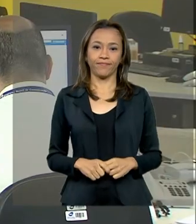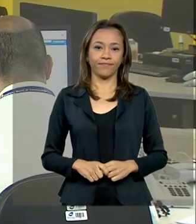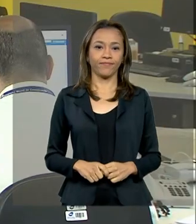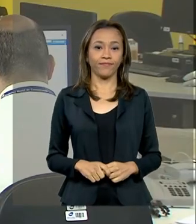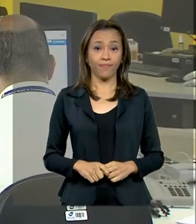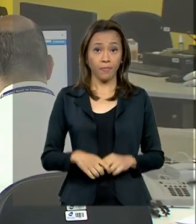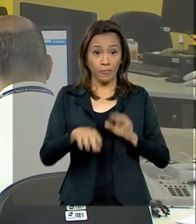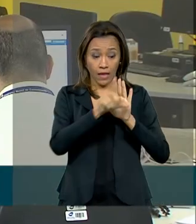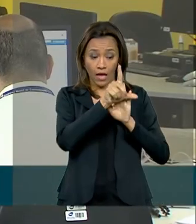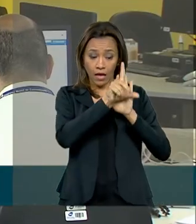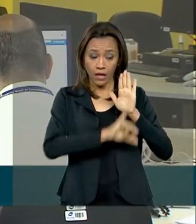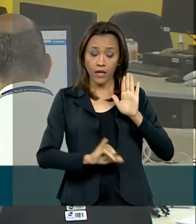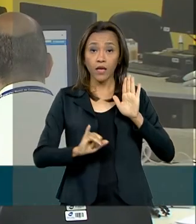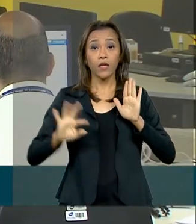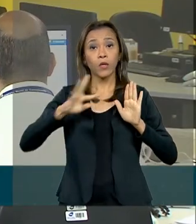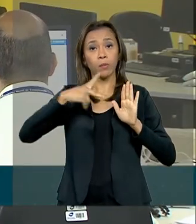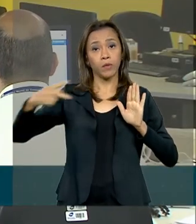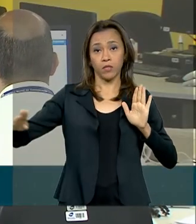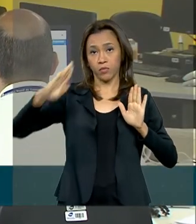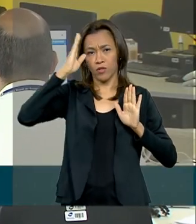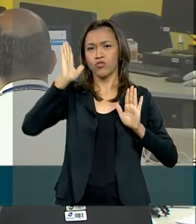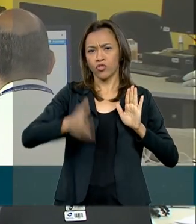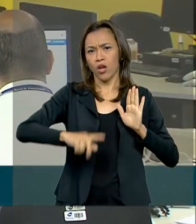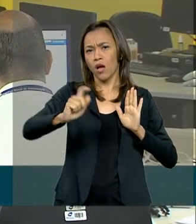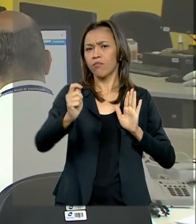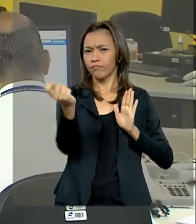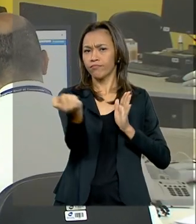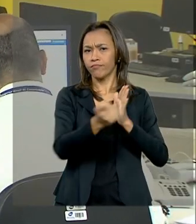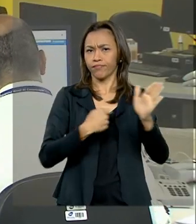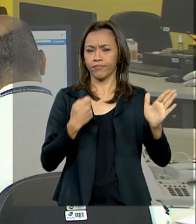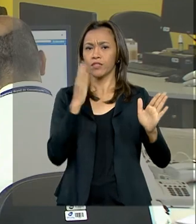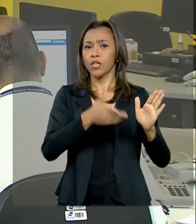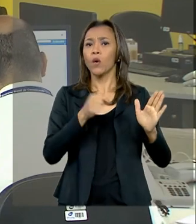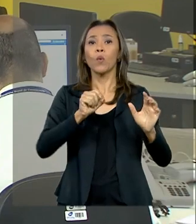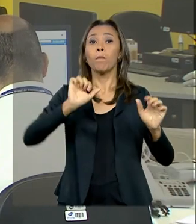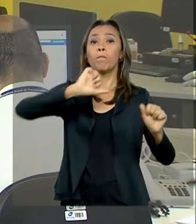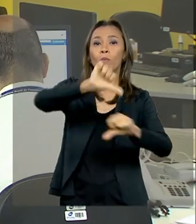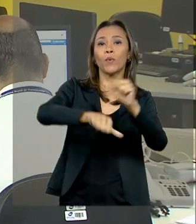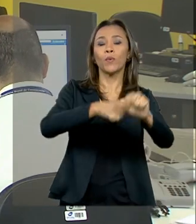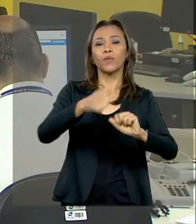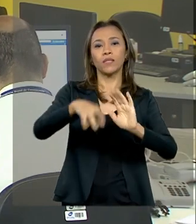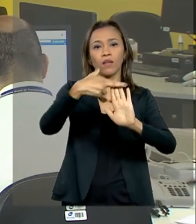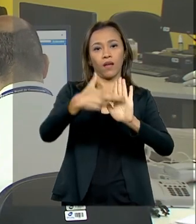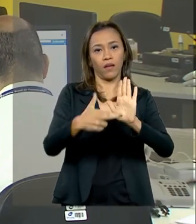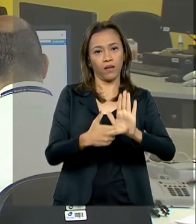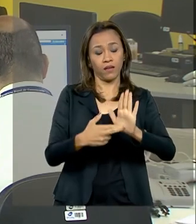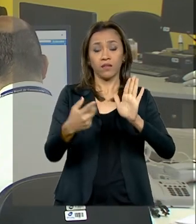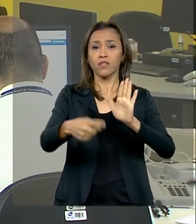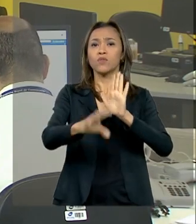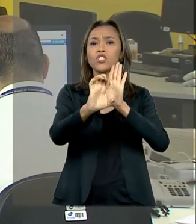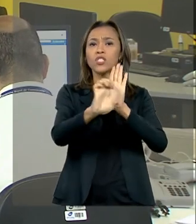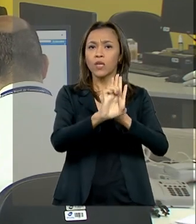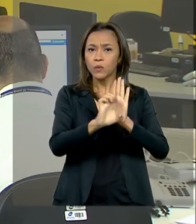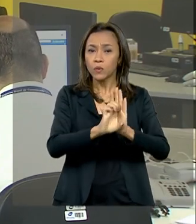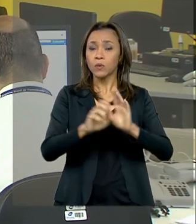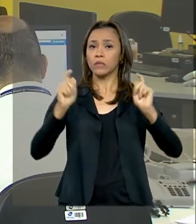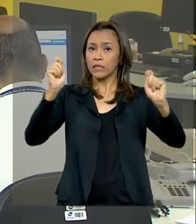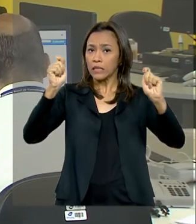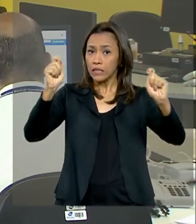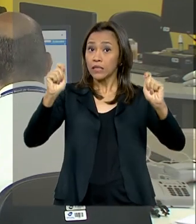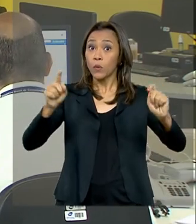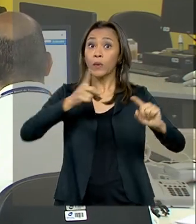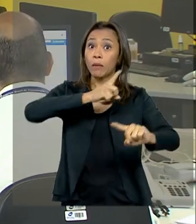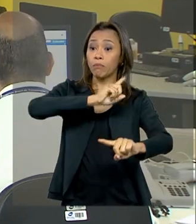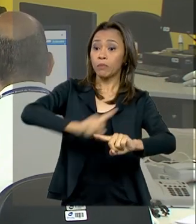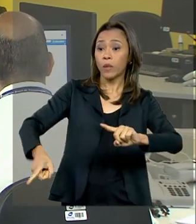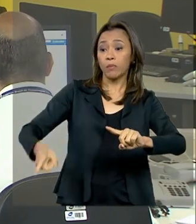A lei que o presidente Bolsonaro sancionou altera o Estatuto de Defesa do Torcedor, ampliando o prazo de impedimento da participação